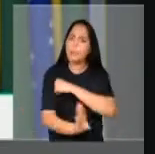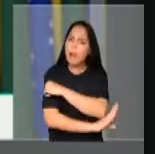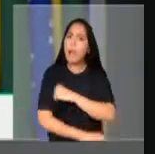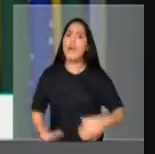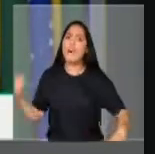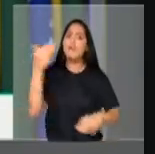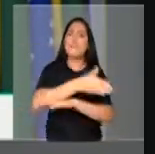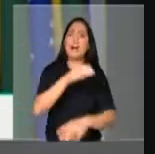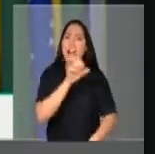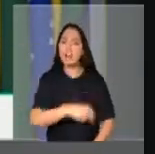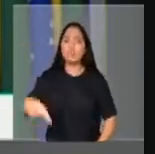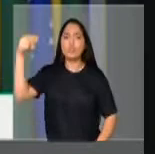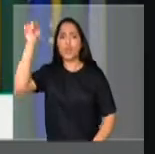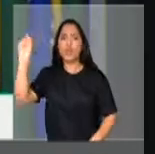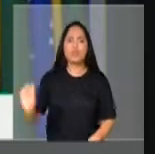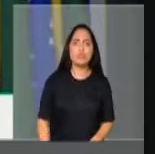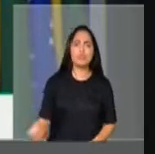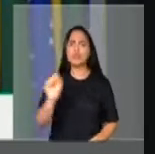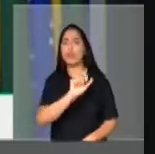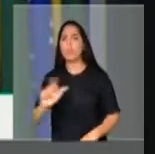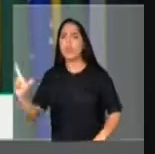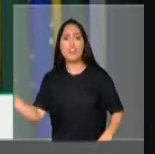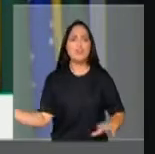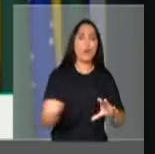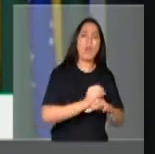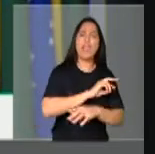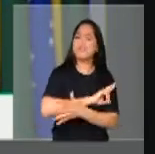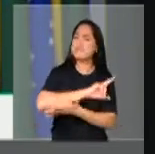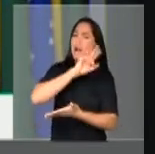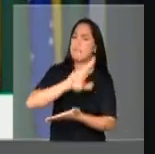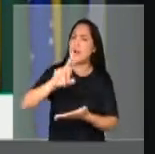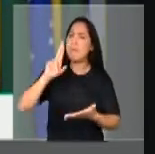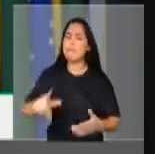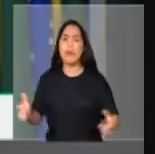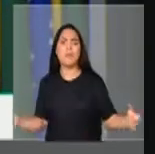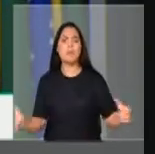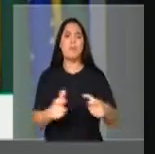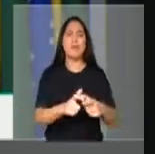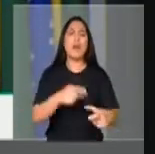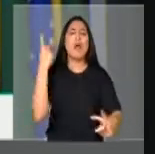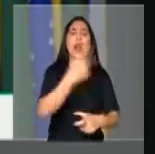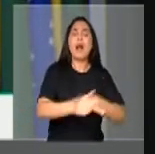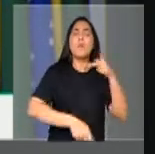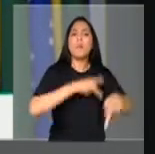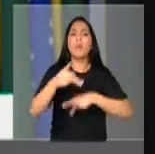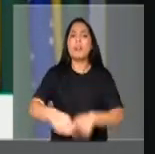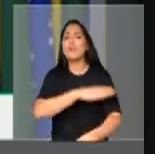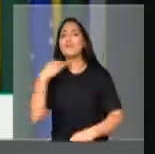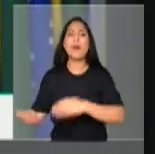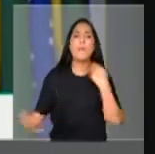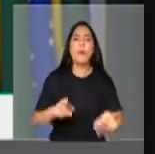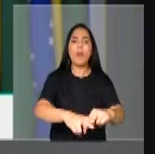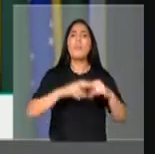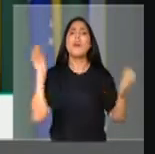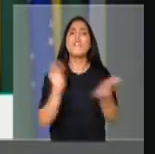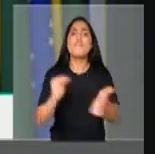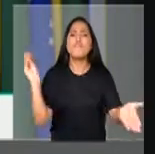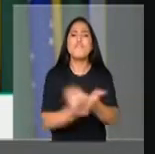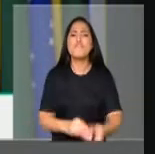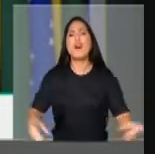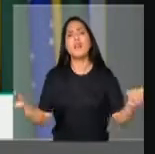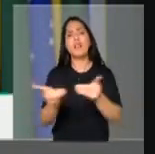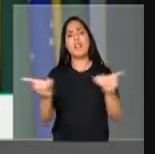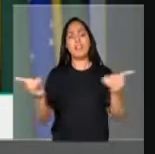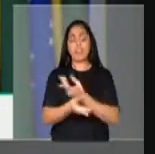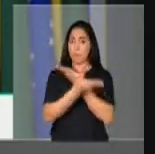a zona norte, sul, oeste, oeste. O povo da zona rural tá morrendo porque não tem atendimento. E o senhor